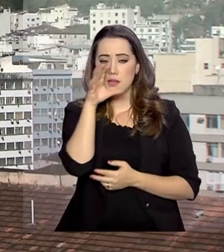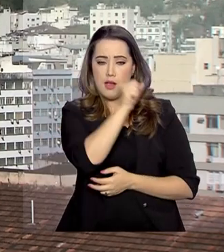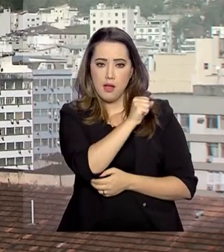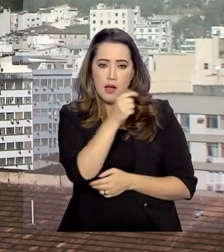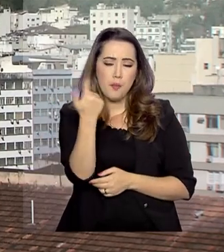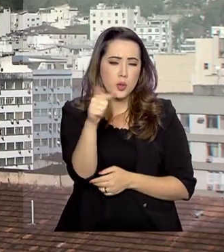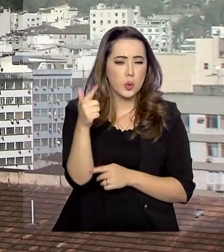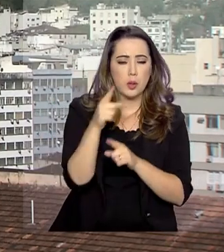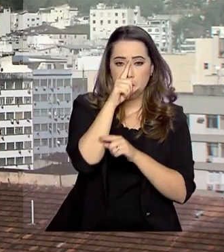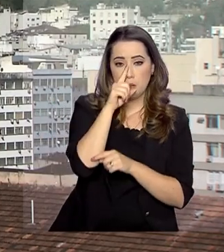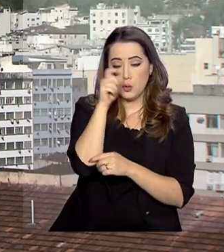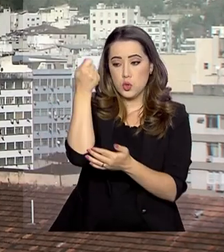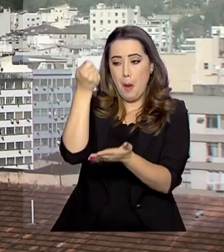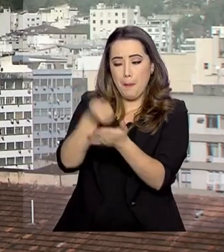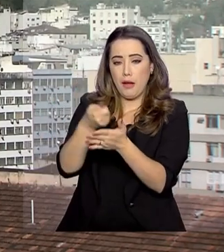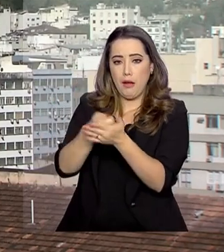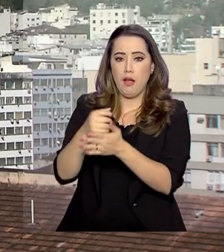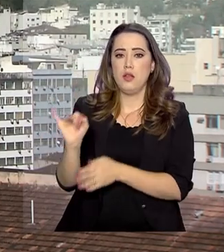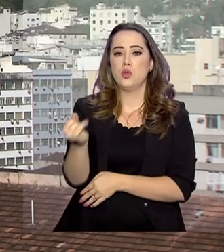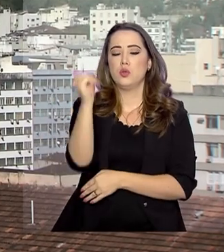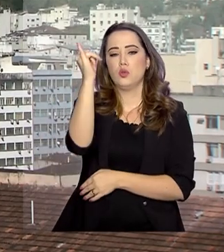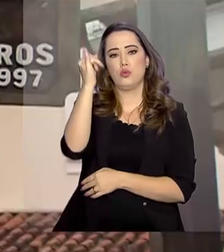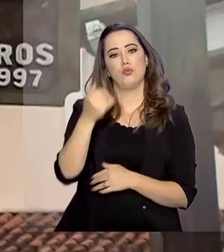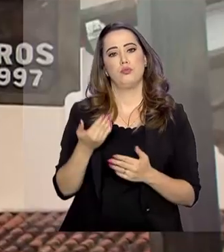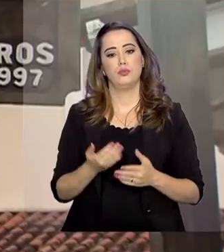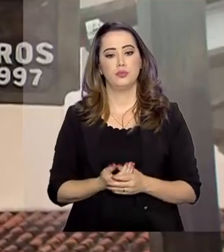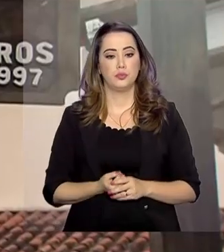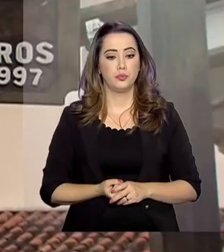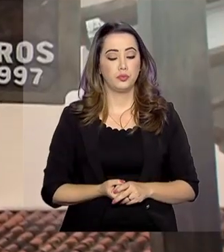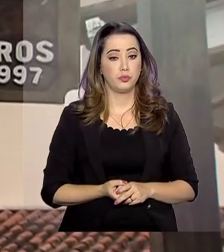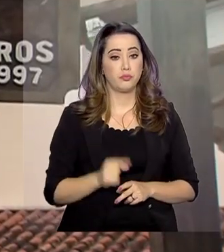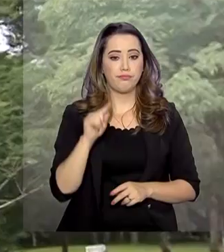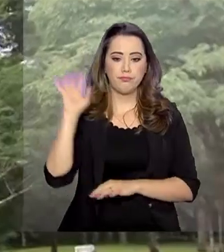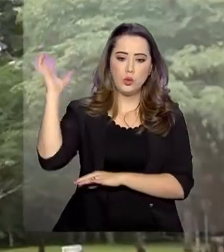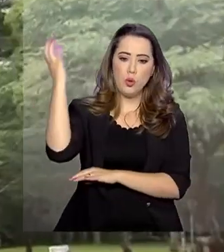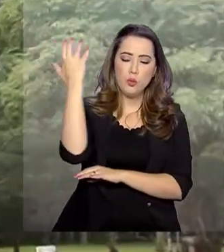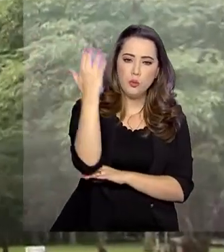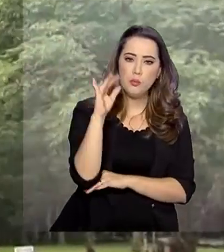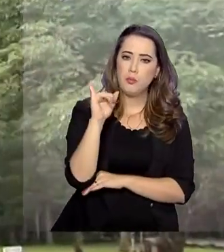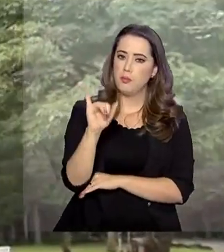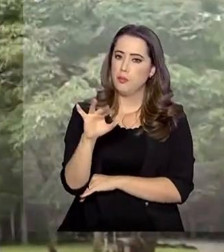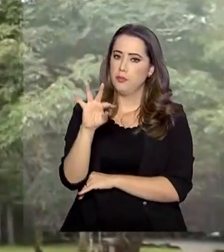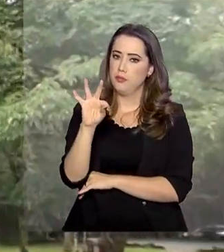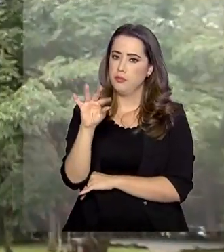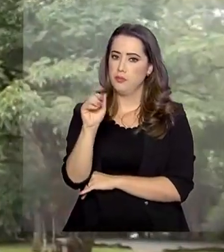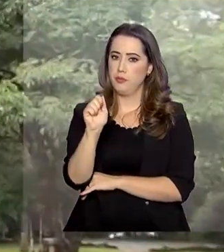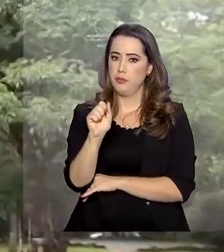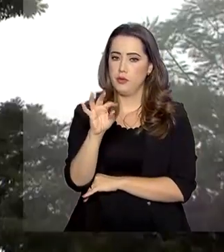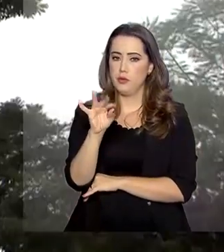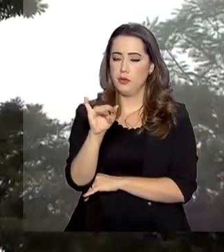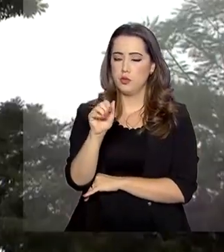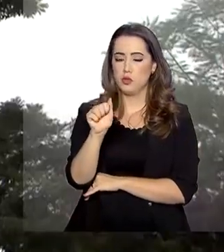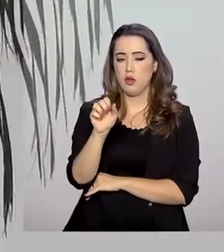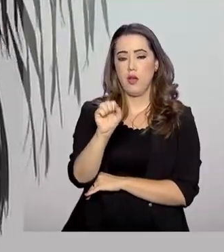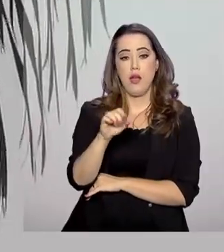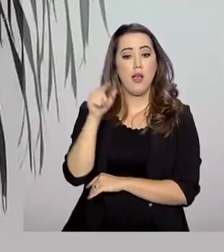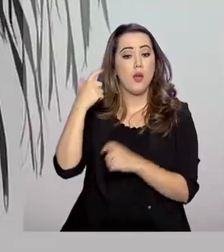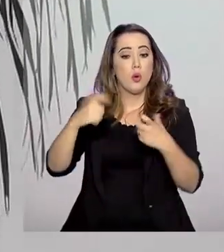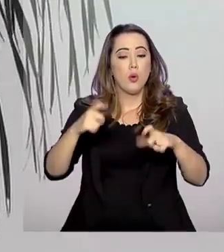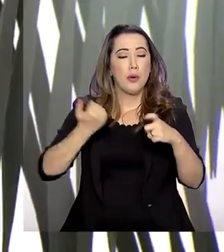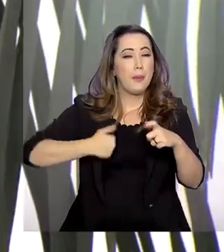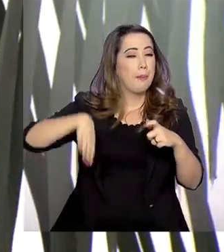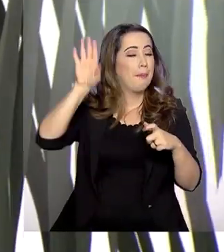e sem o risco de pagamento de juros compensatórios. O Parque Nacional do Itatiaia é a unidade de conservação federal mais